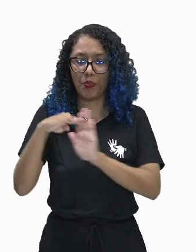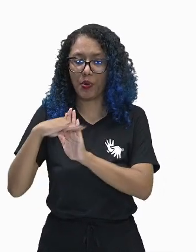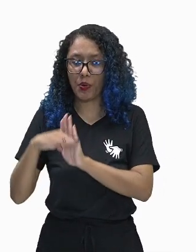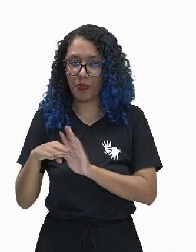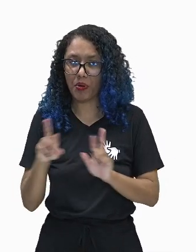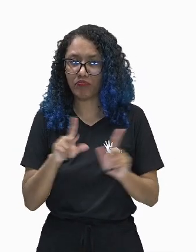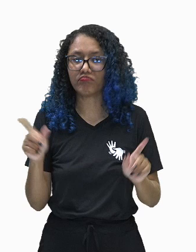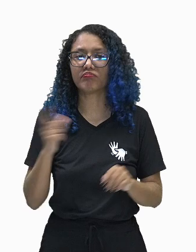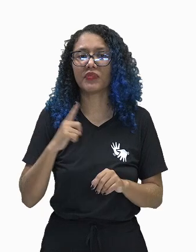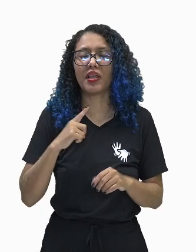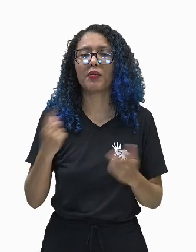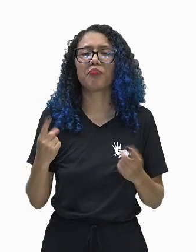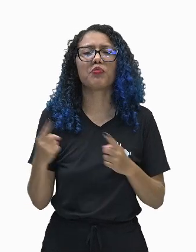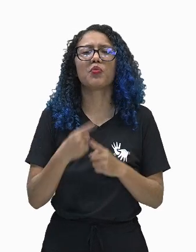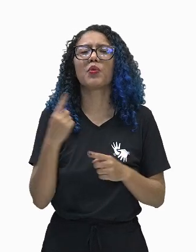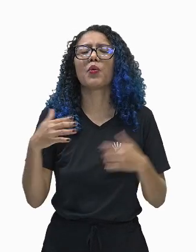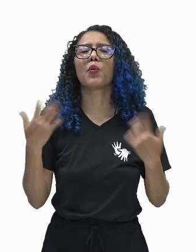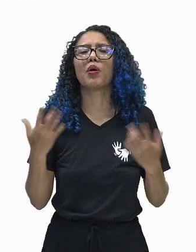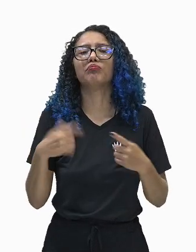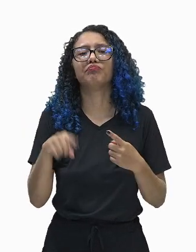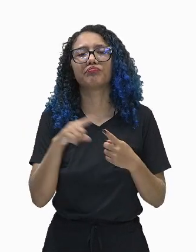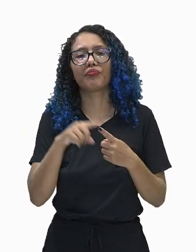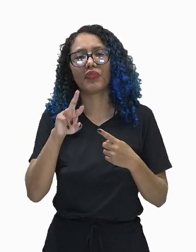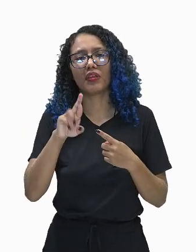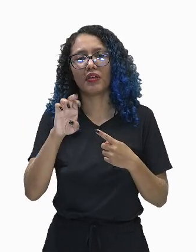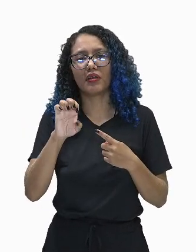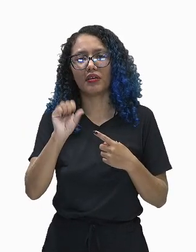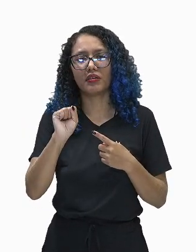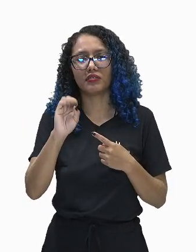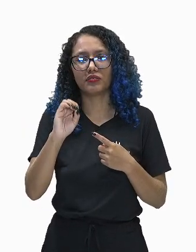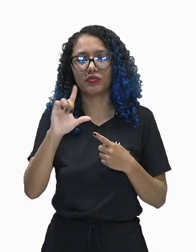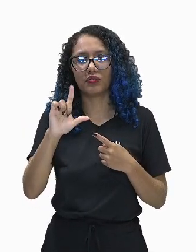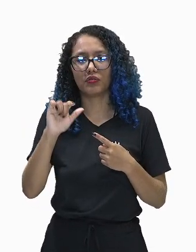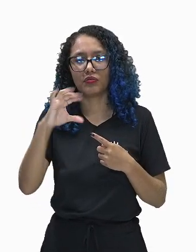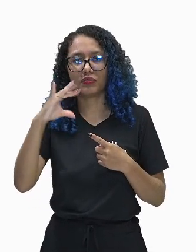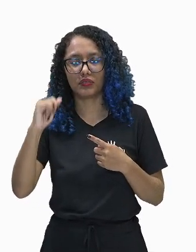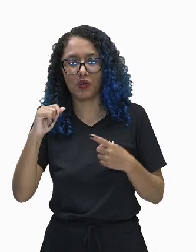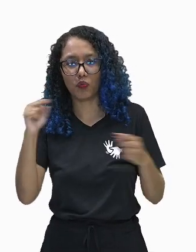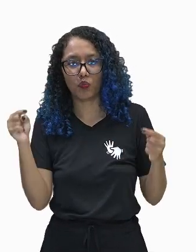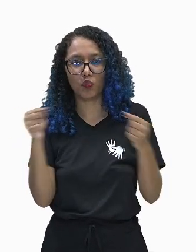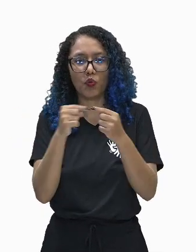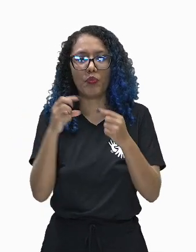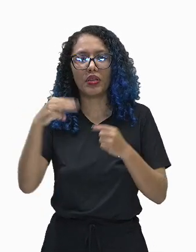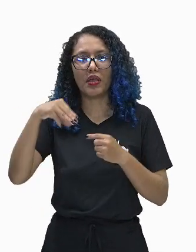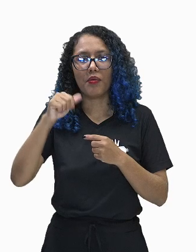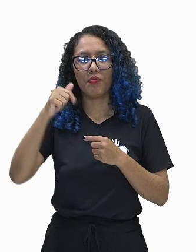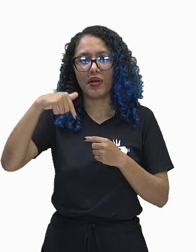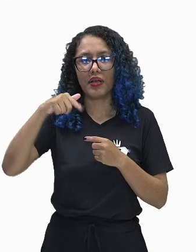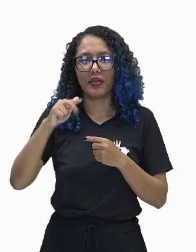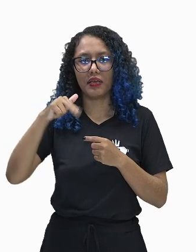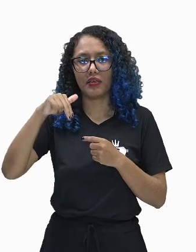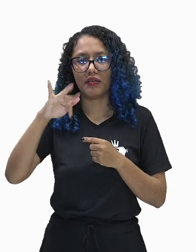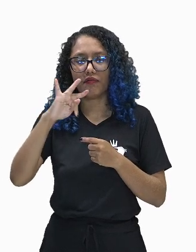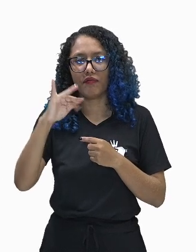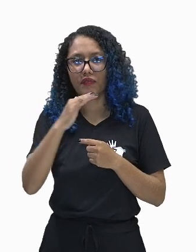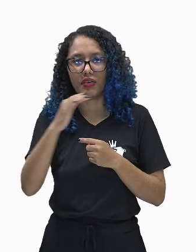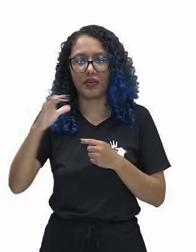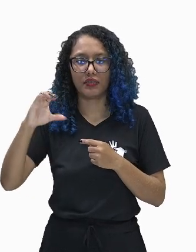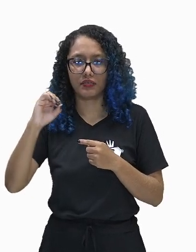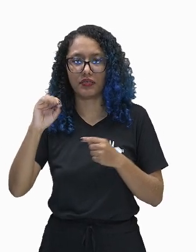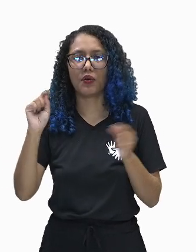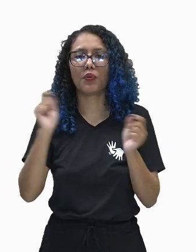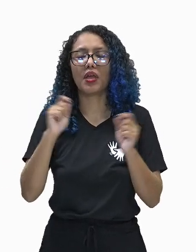é a resolução, que combinado com a magnificação, dão a qualidade da imagem que a gente